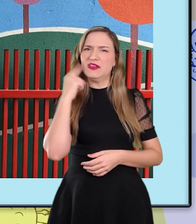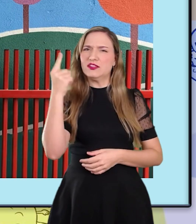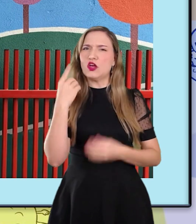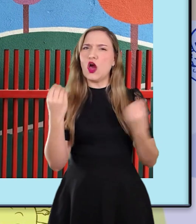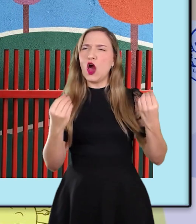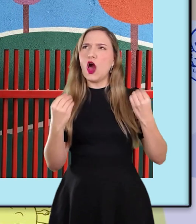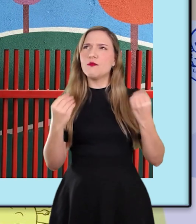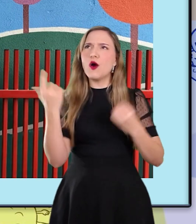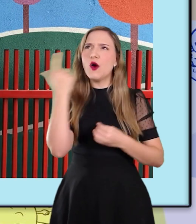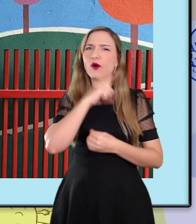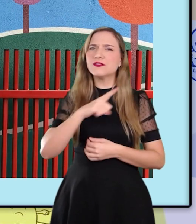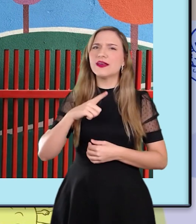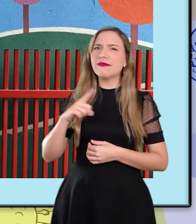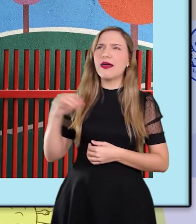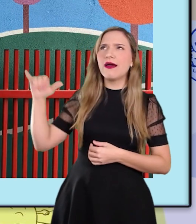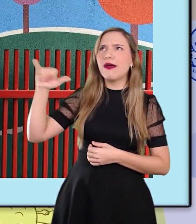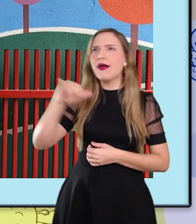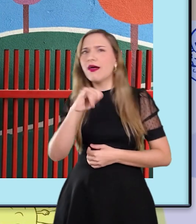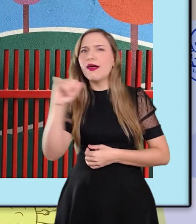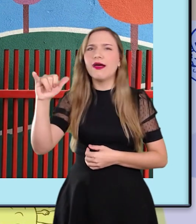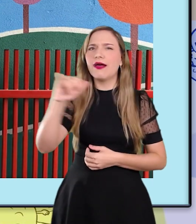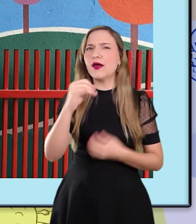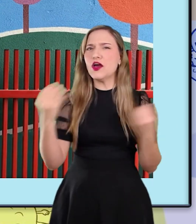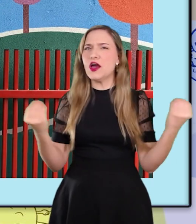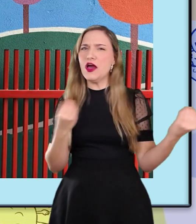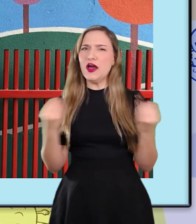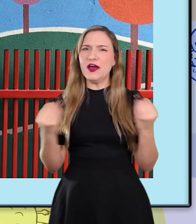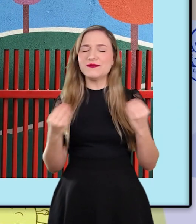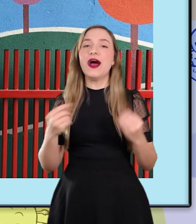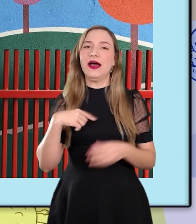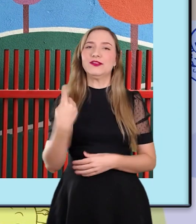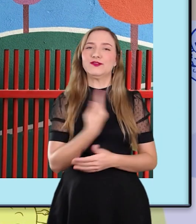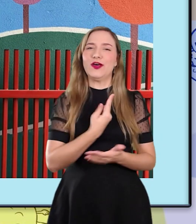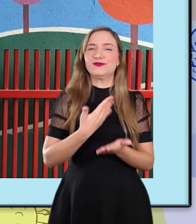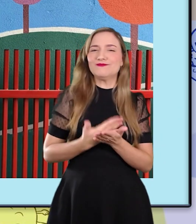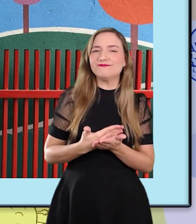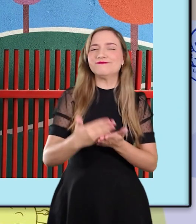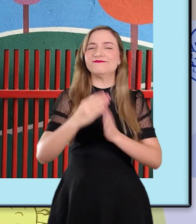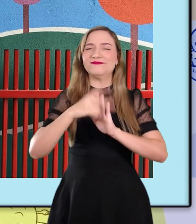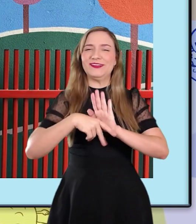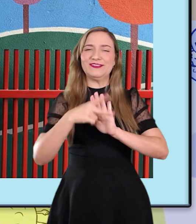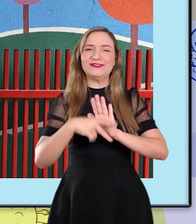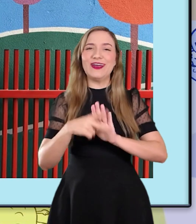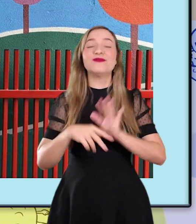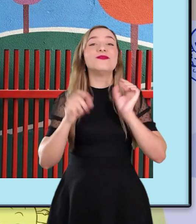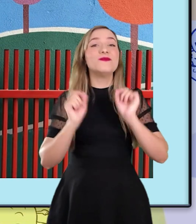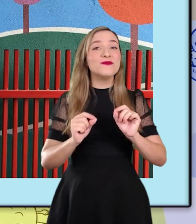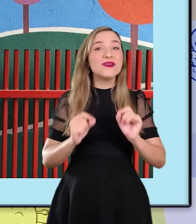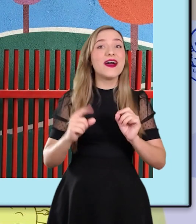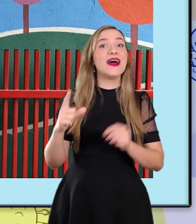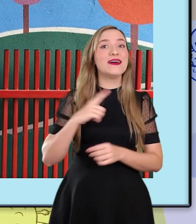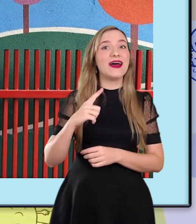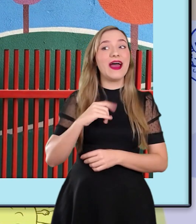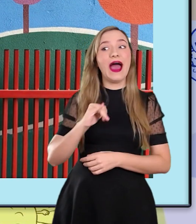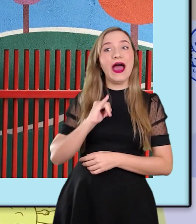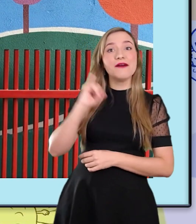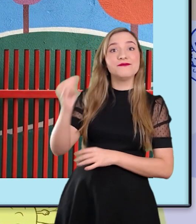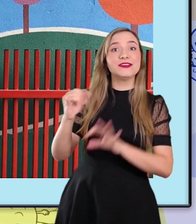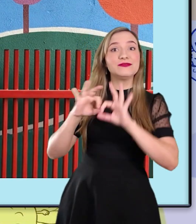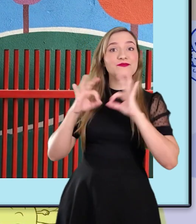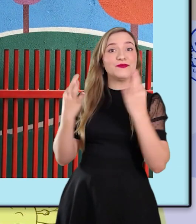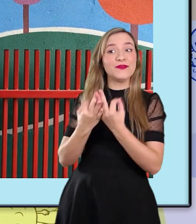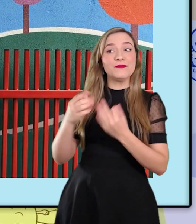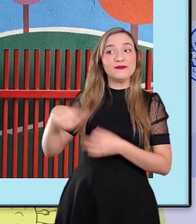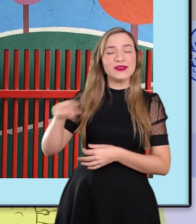o avião consegue fazer tudo isso? Então, iniciamos o projeto. Enviamos um aviso para a